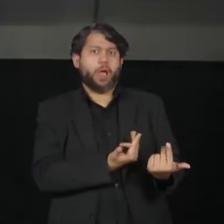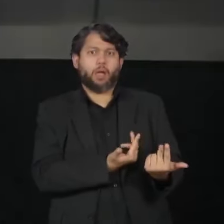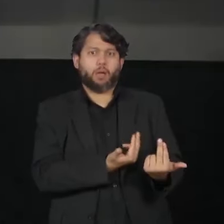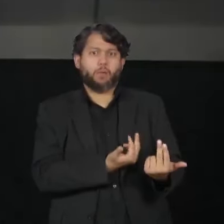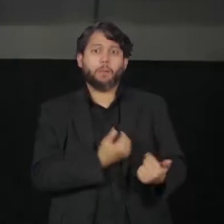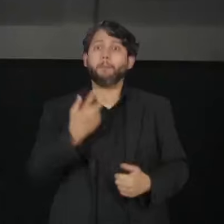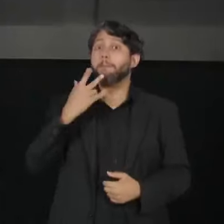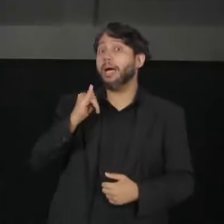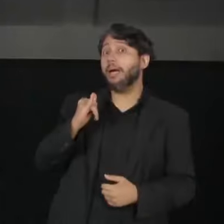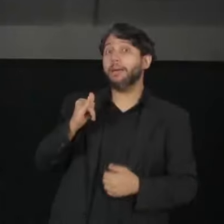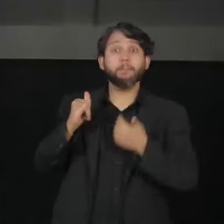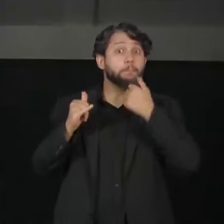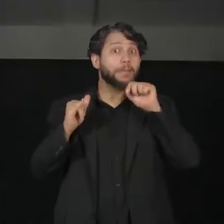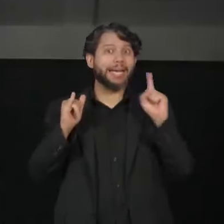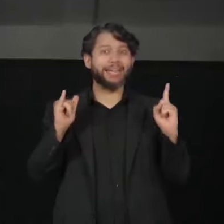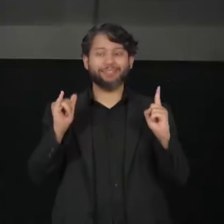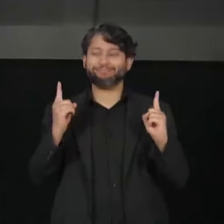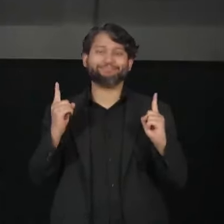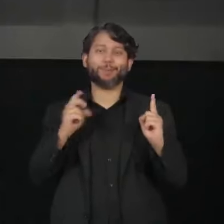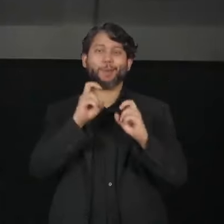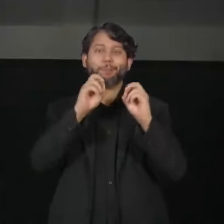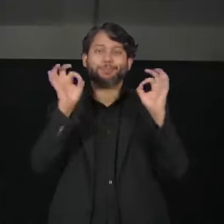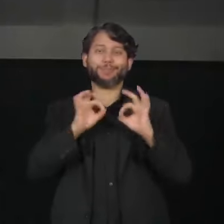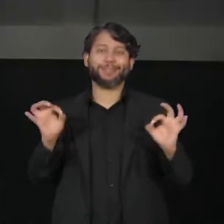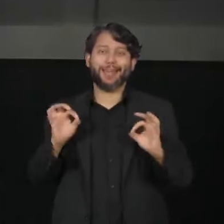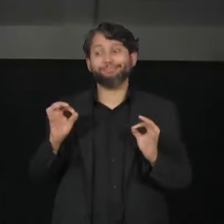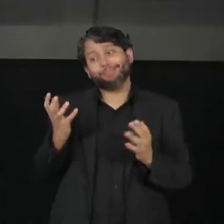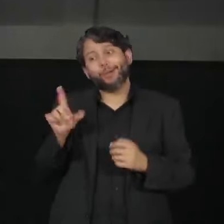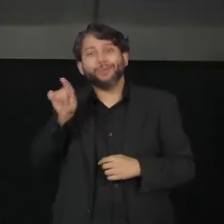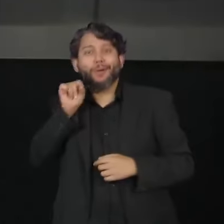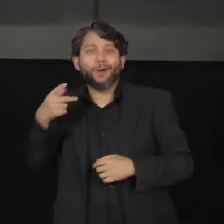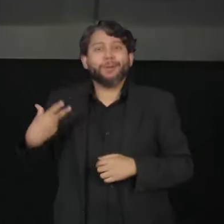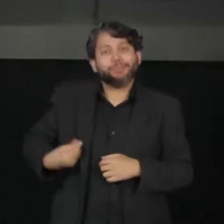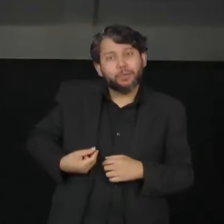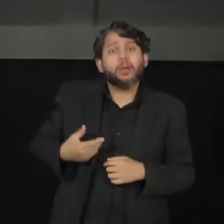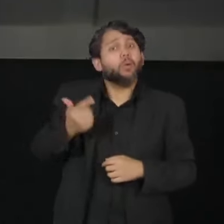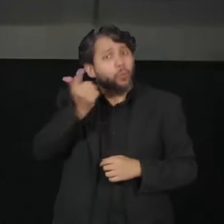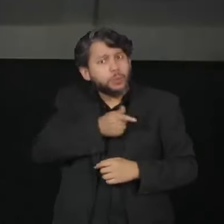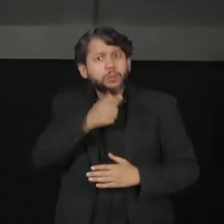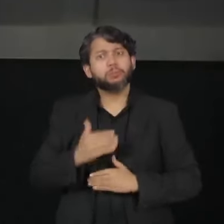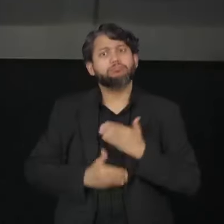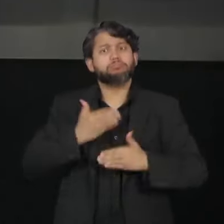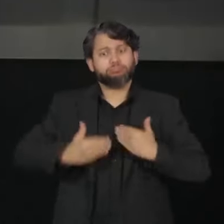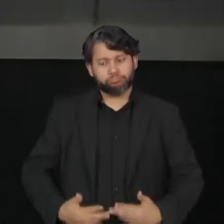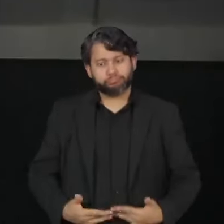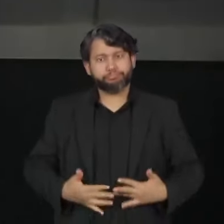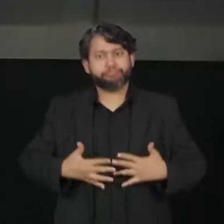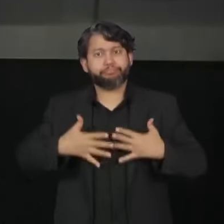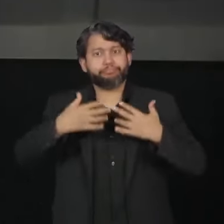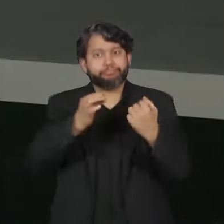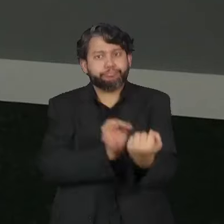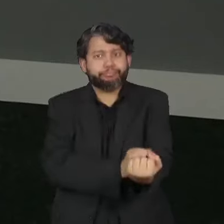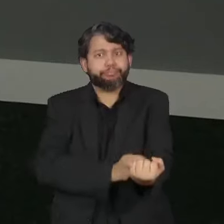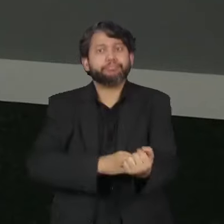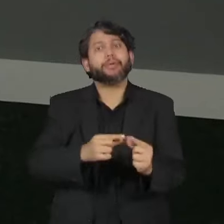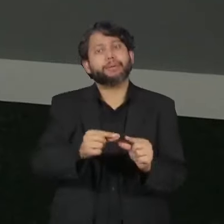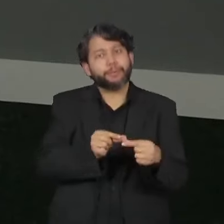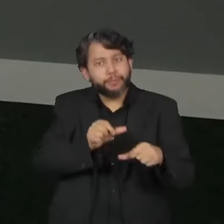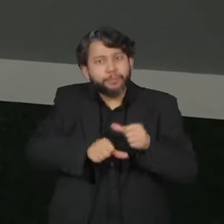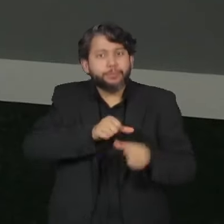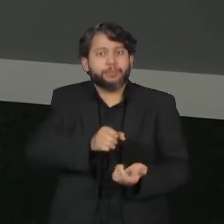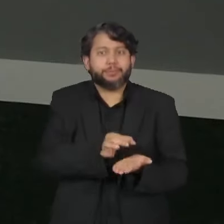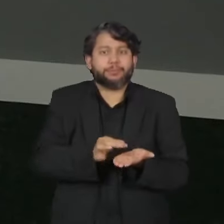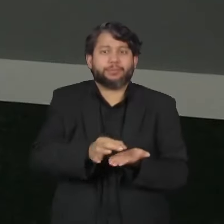Então, esse metade igual, que é o haploidêntico, ele tem trazido também bons resultados nas pessoas com a doença falciforme. Doutora,